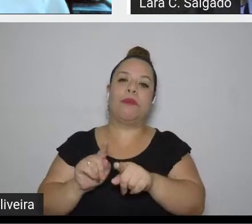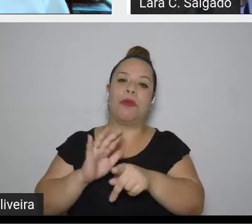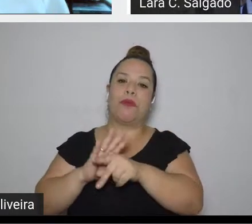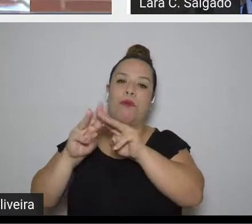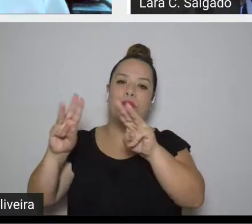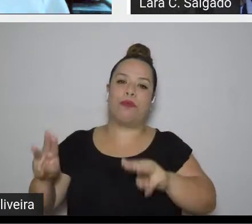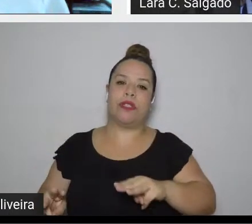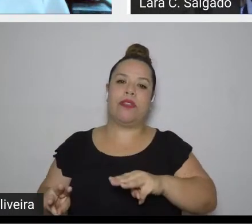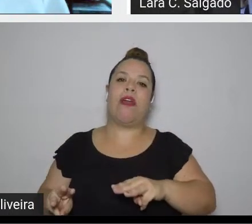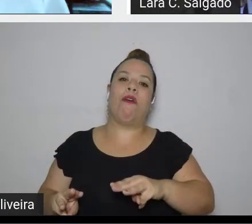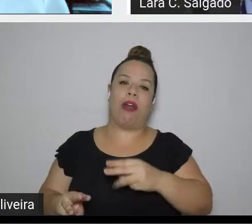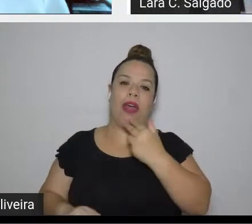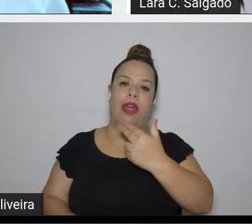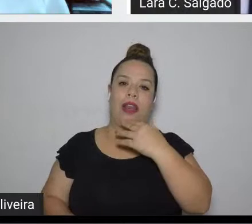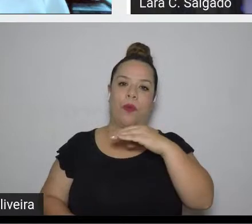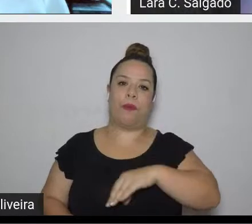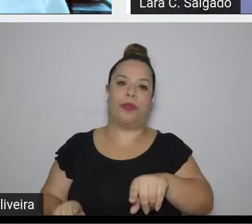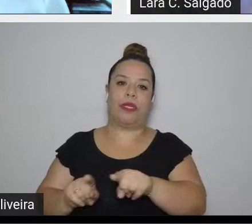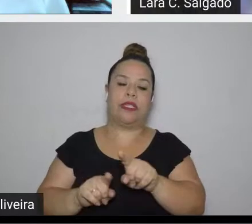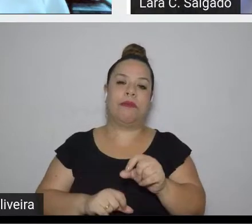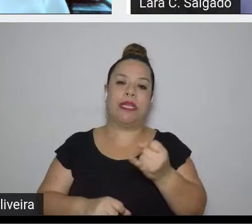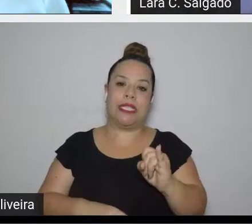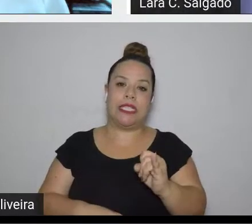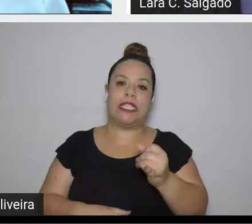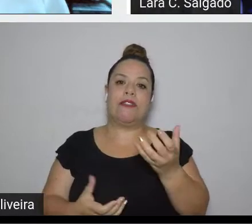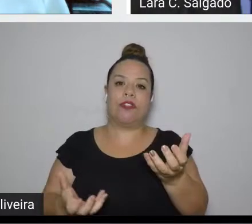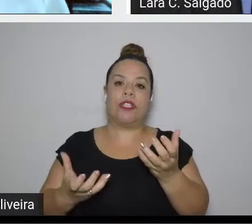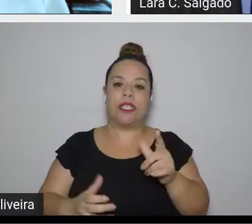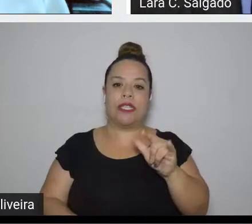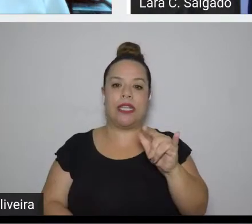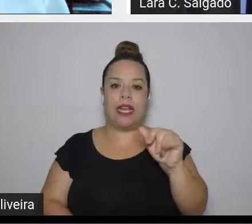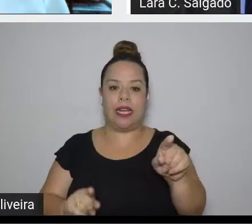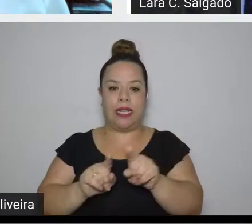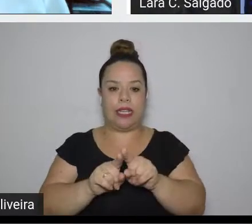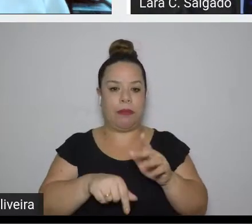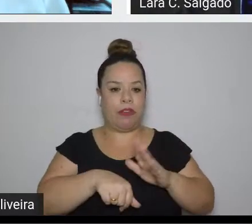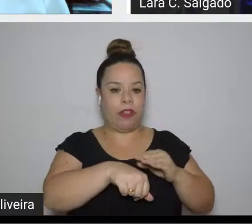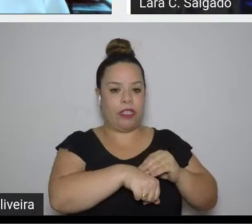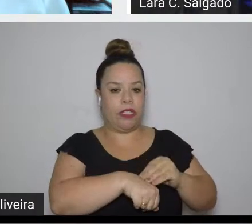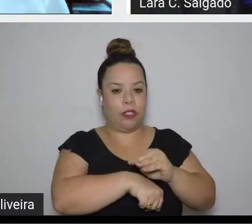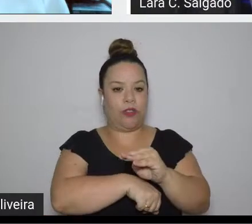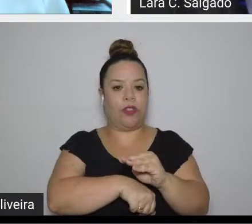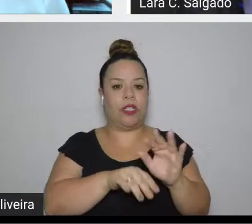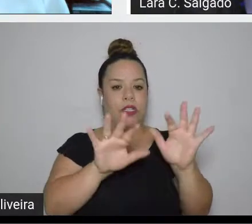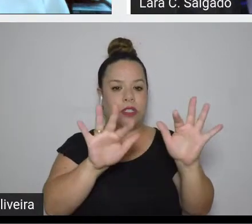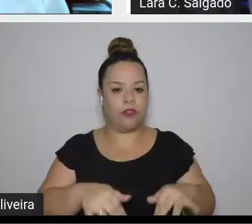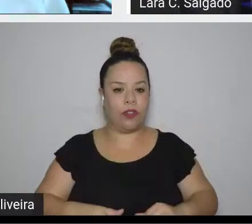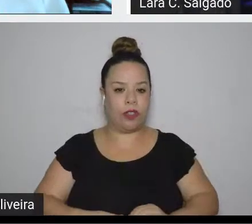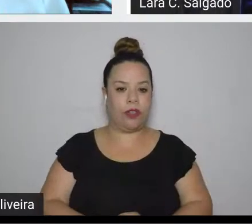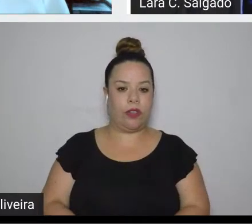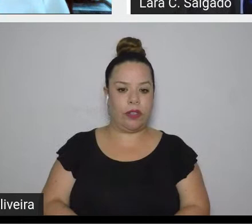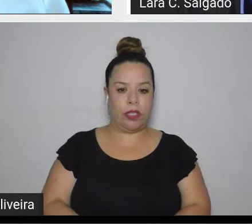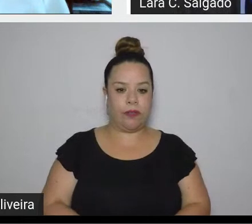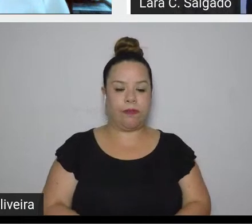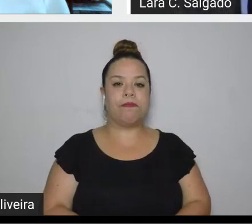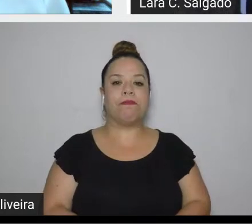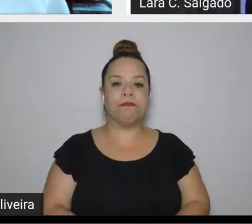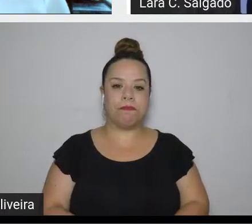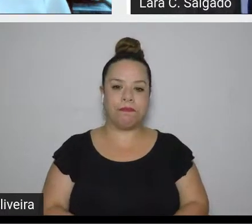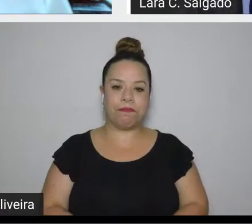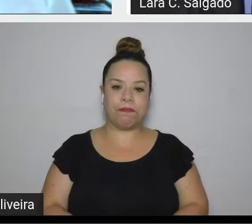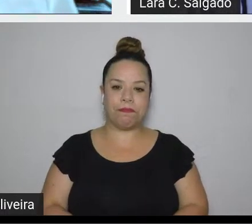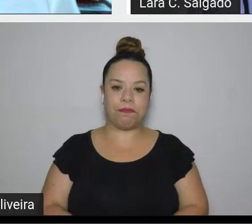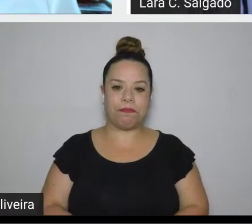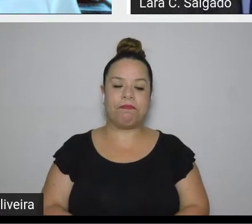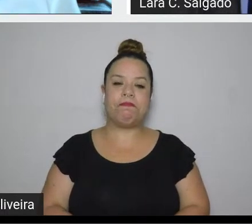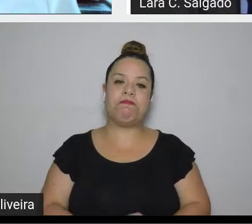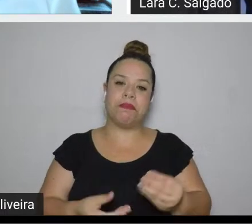você quiser por favor fazer um último comentário uma última frase para